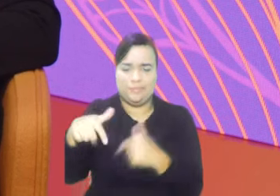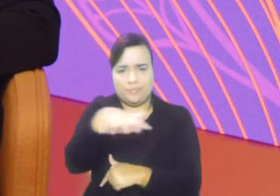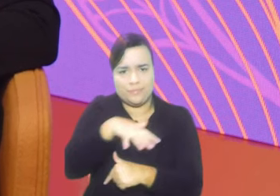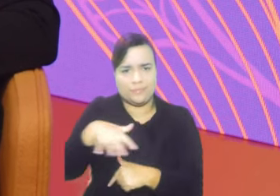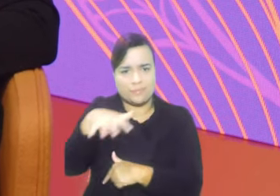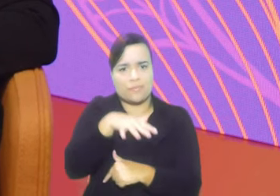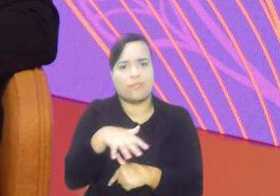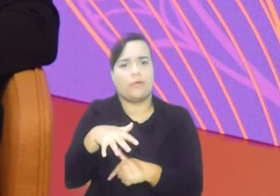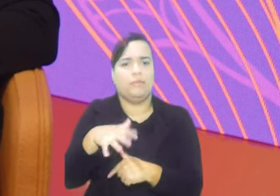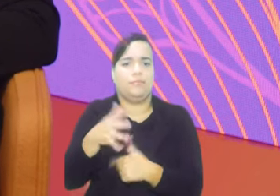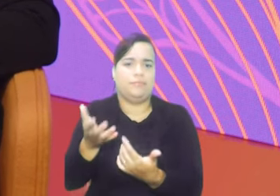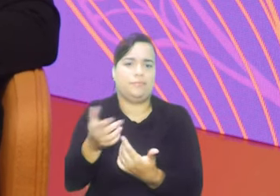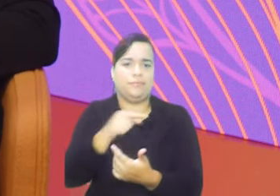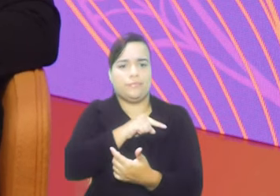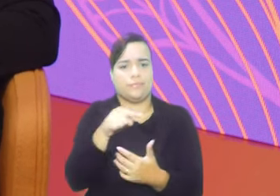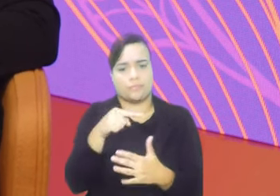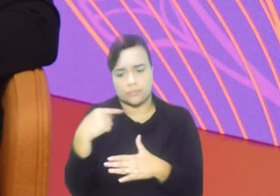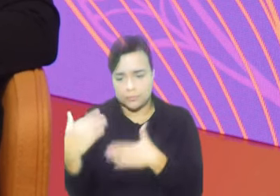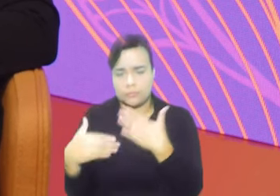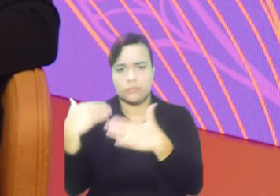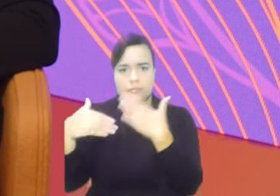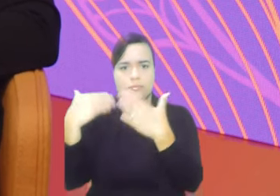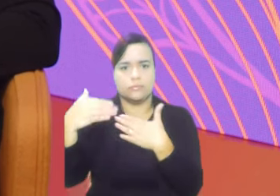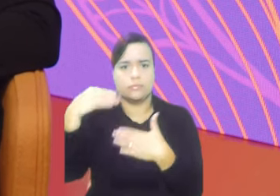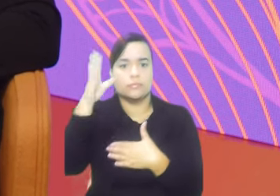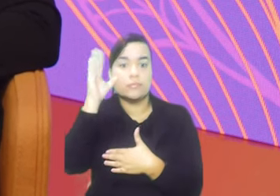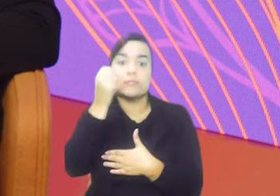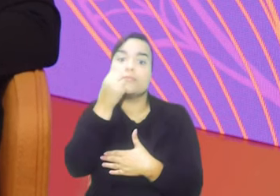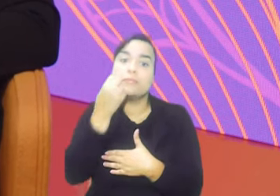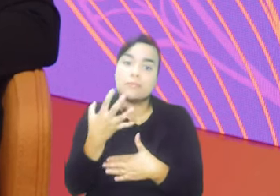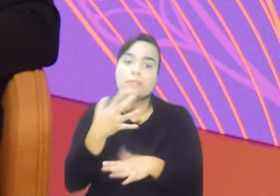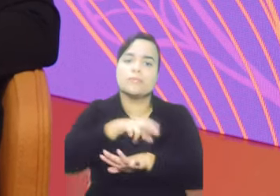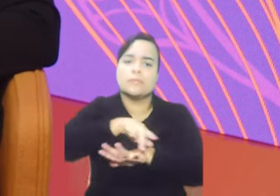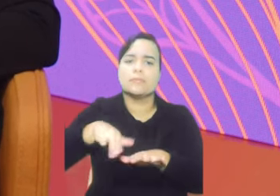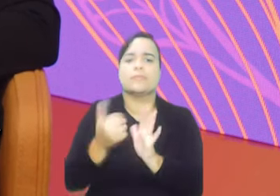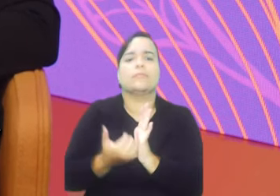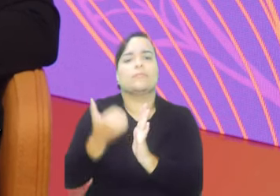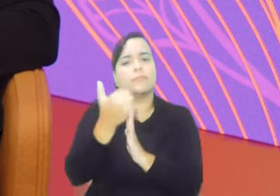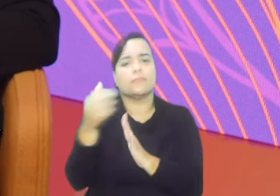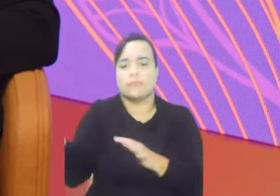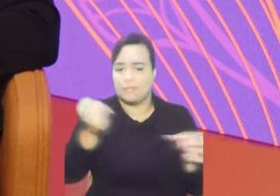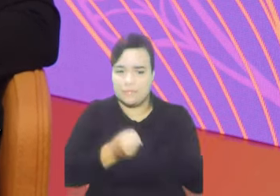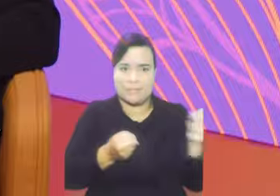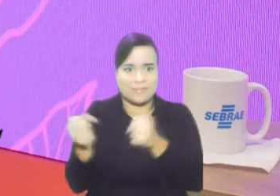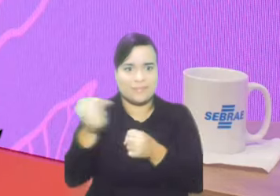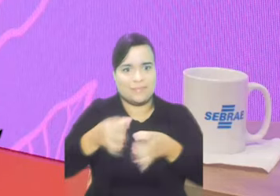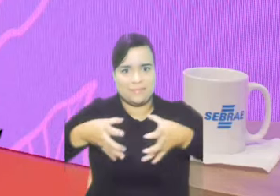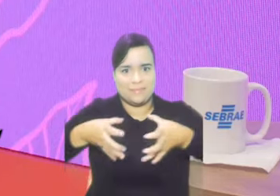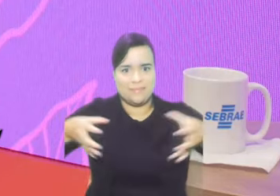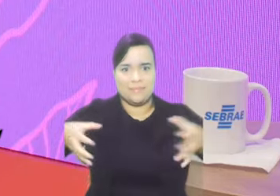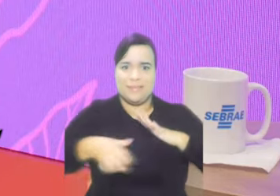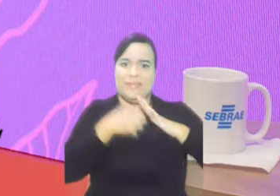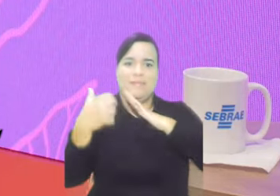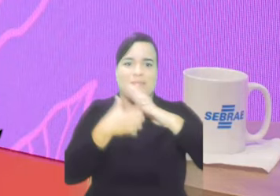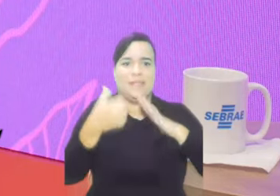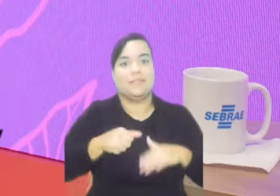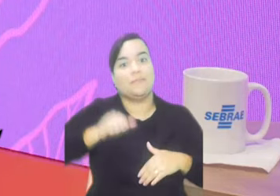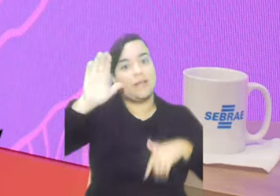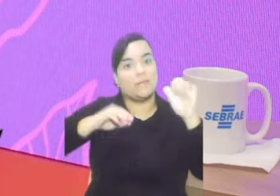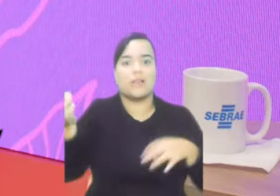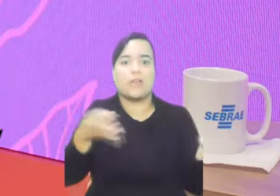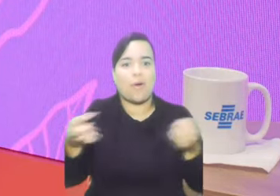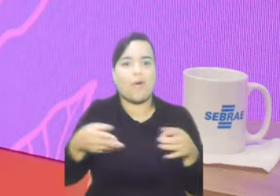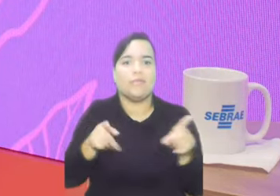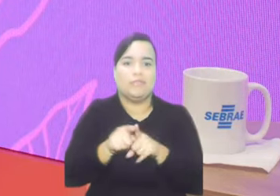trabalho, que eles sejam cada vez mais interessantes, mais diversos. Que as empresas sejam mais inovadoras, porque